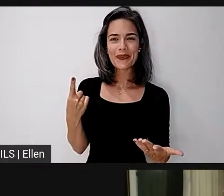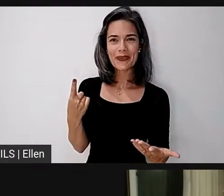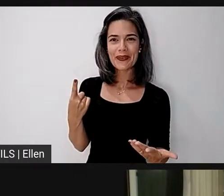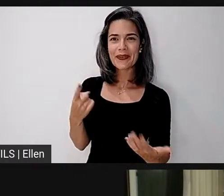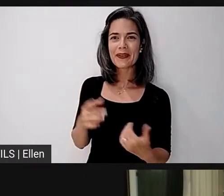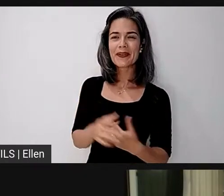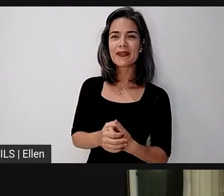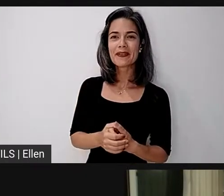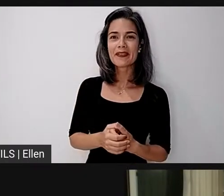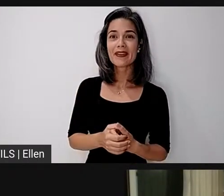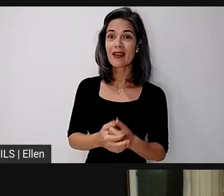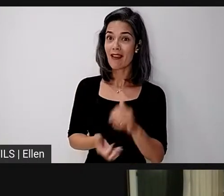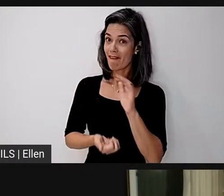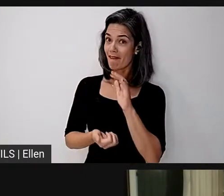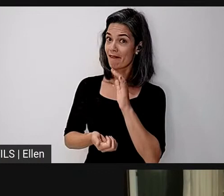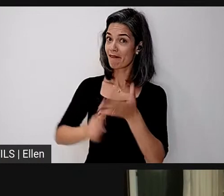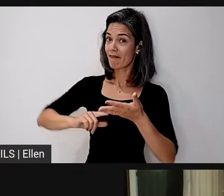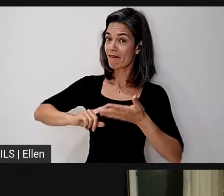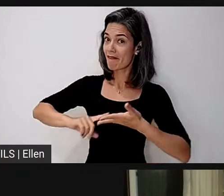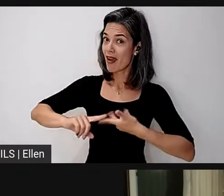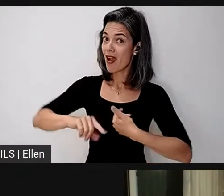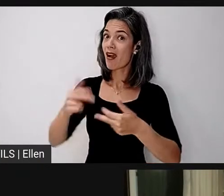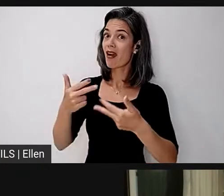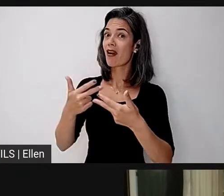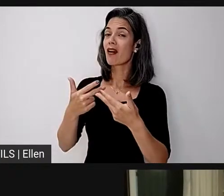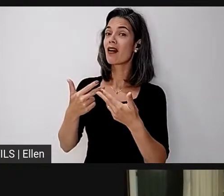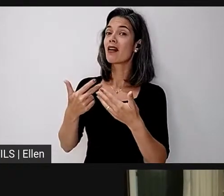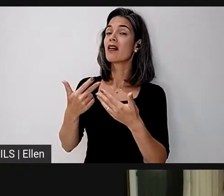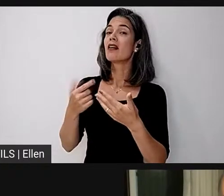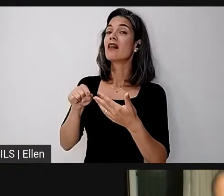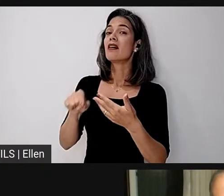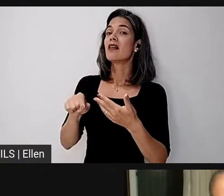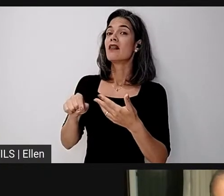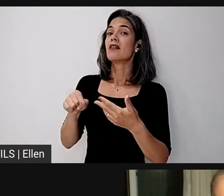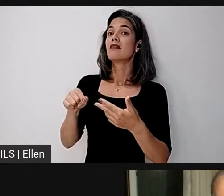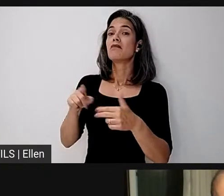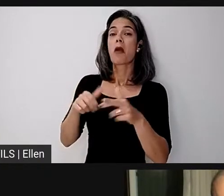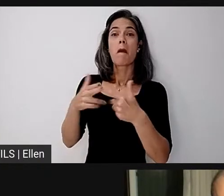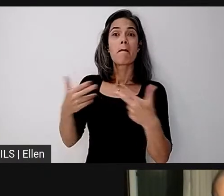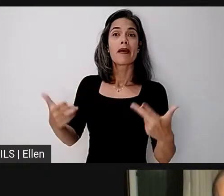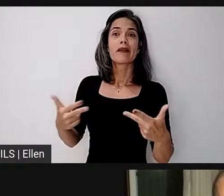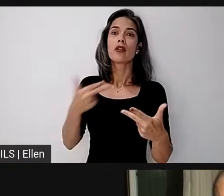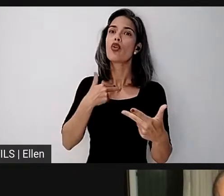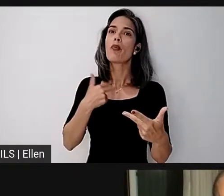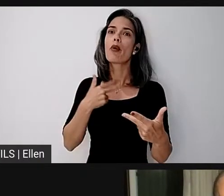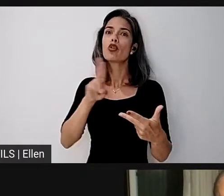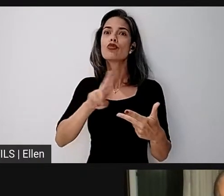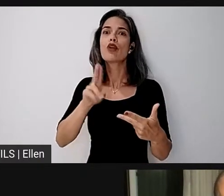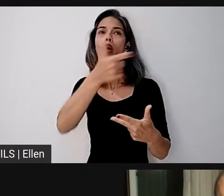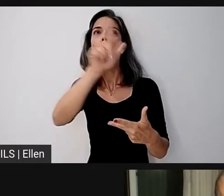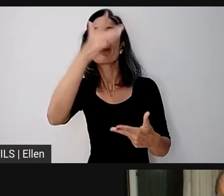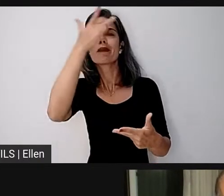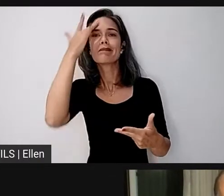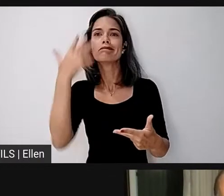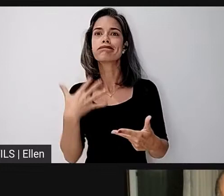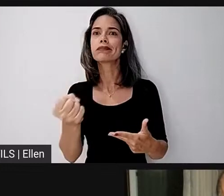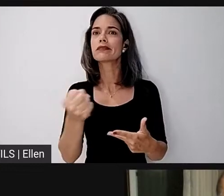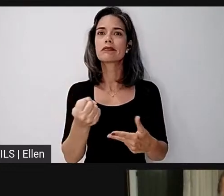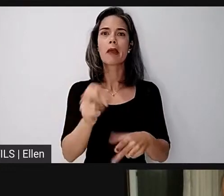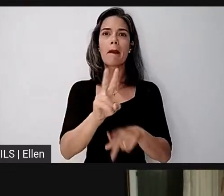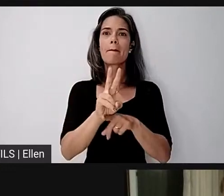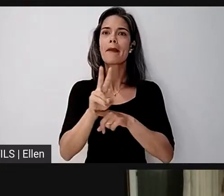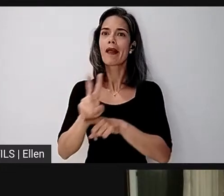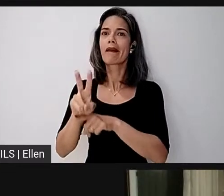seguem, muitos deles, desculpa, sequer podem ser usados pelos outros. os nossos